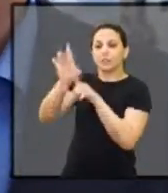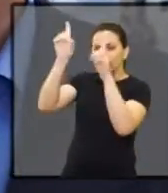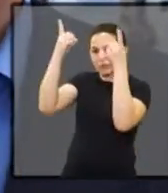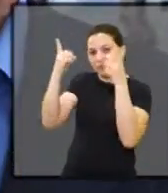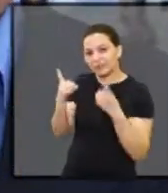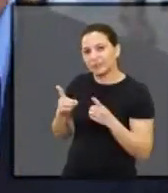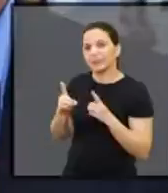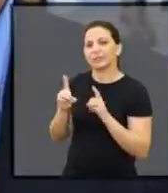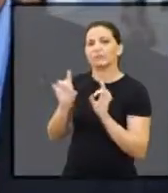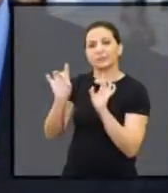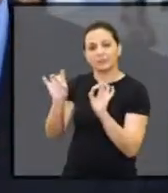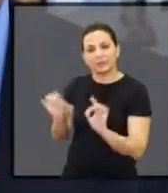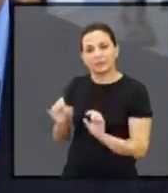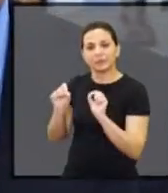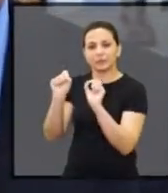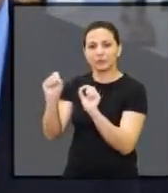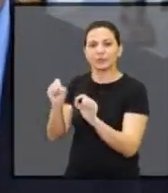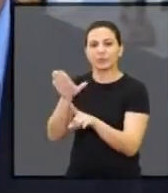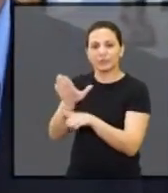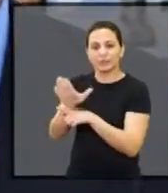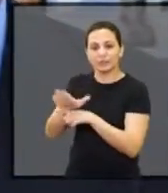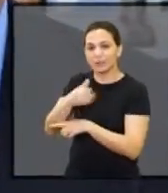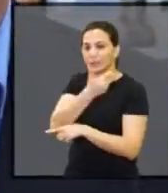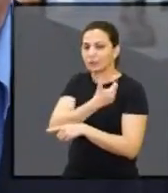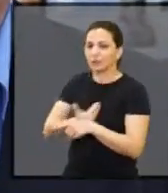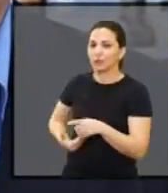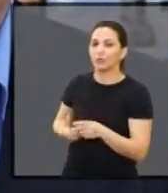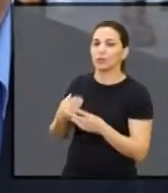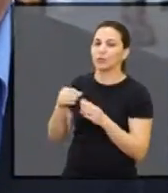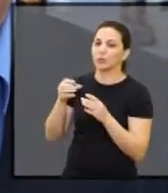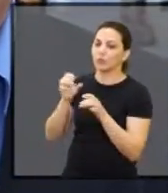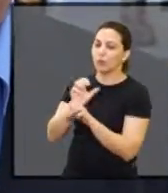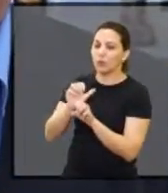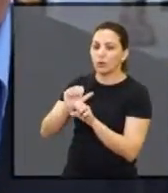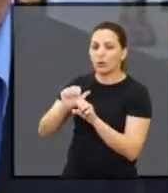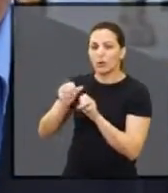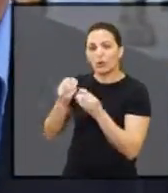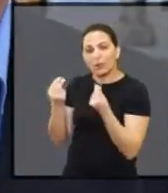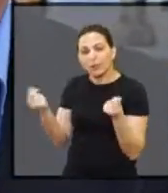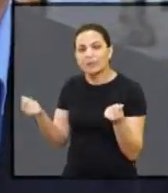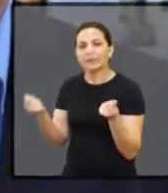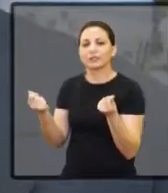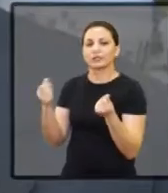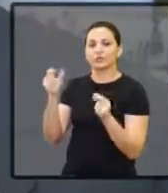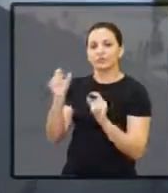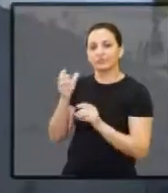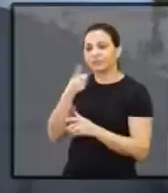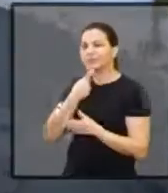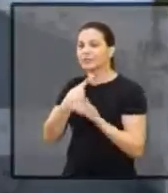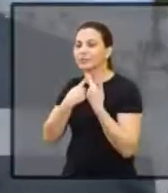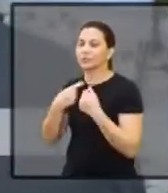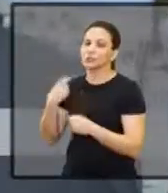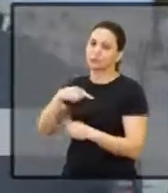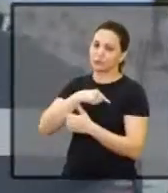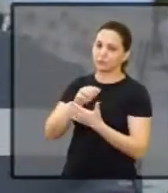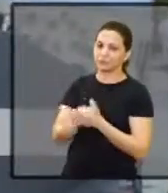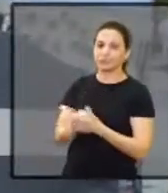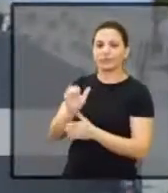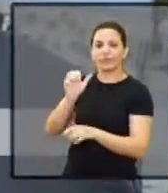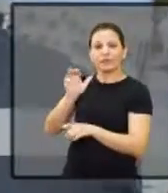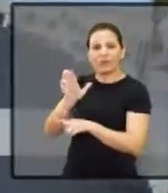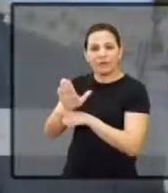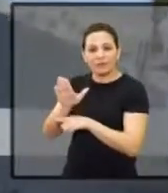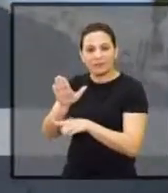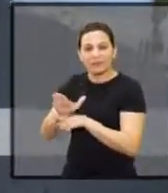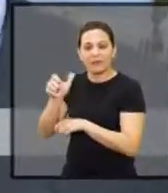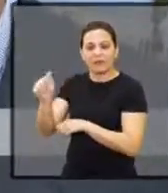espaço, vai ver como é possível um atendimento público ser de qualidade. É isso que a gente quer para a nossa cidade. Vai atender não só Santas de